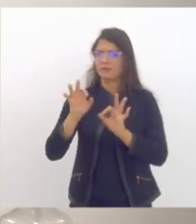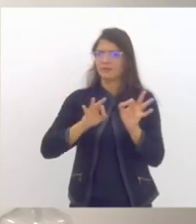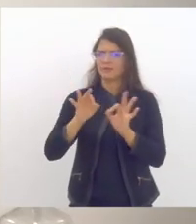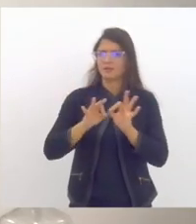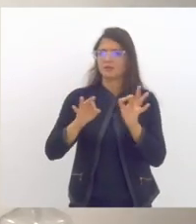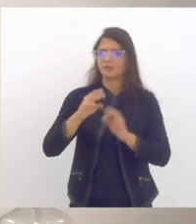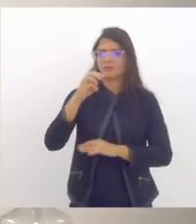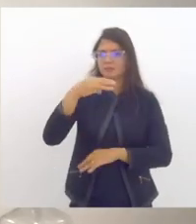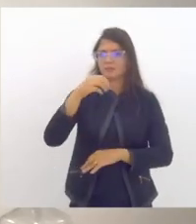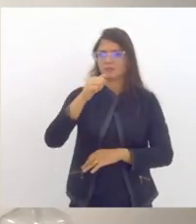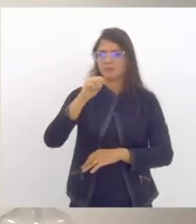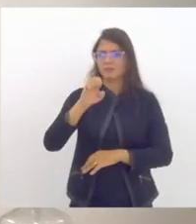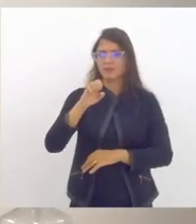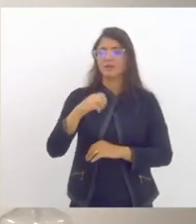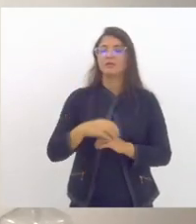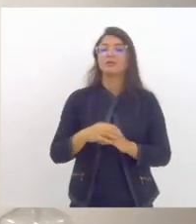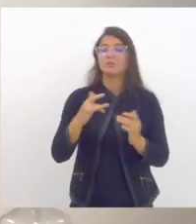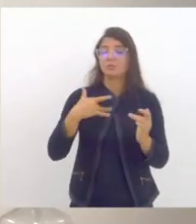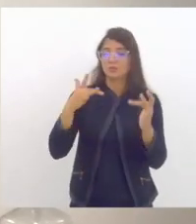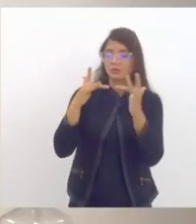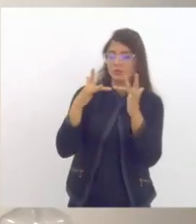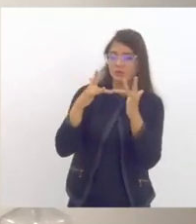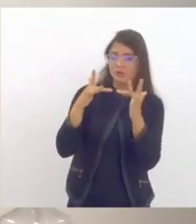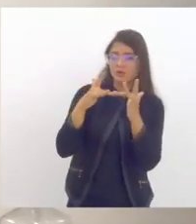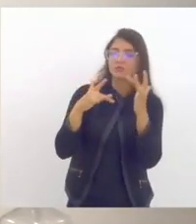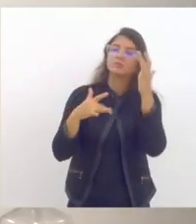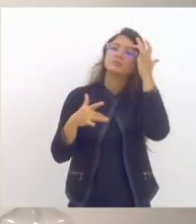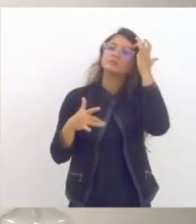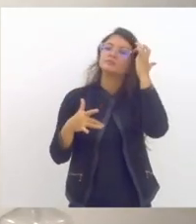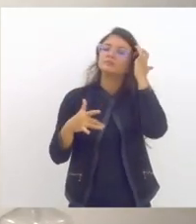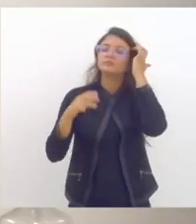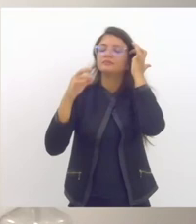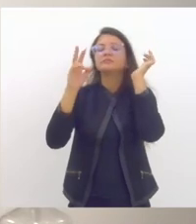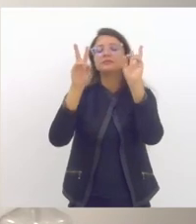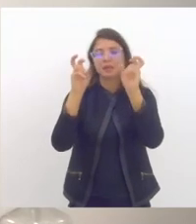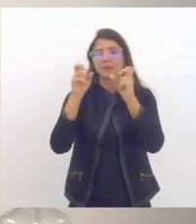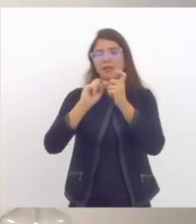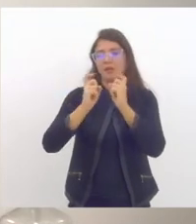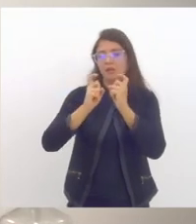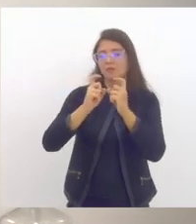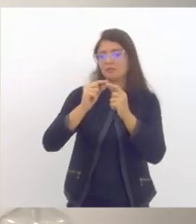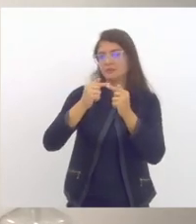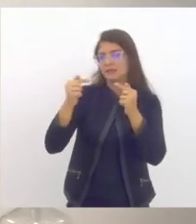coordenação isso foi um tema que a gente tratou na reunião que a gente fez na semana passada